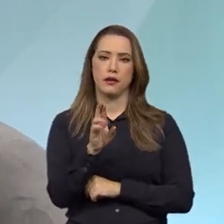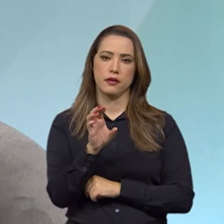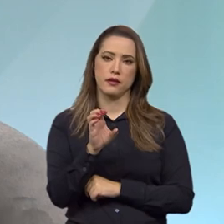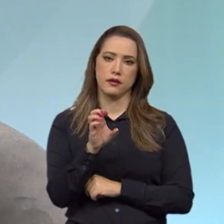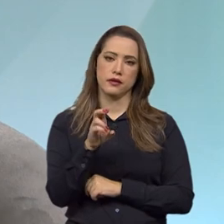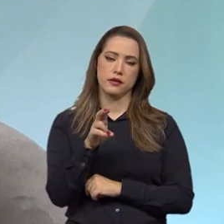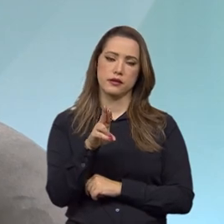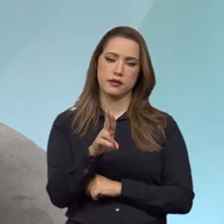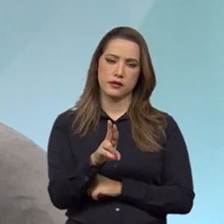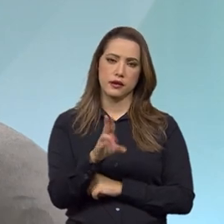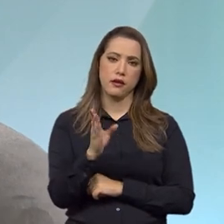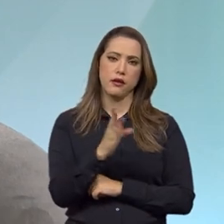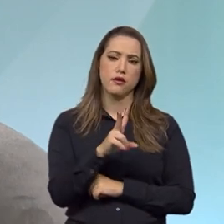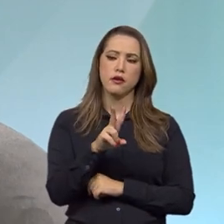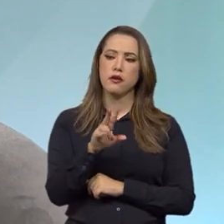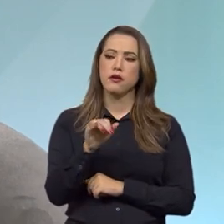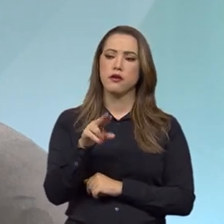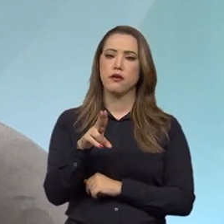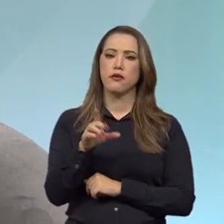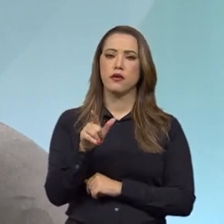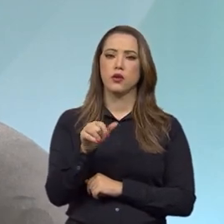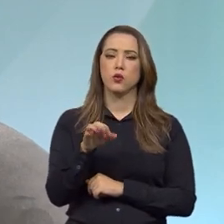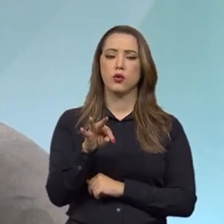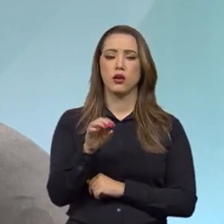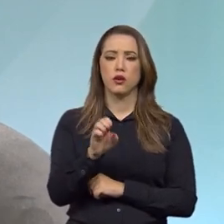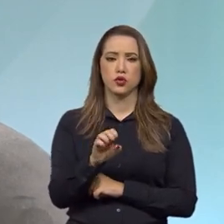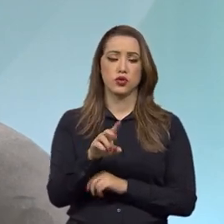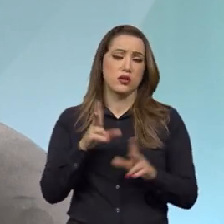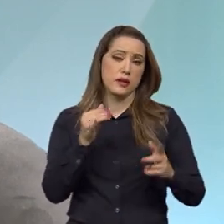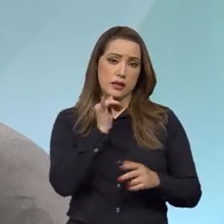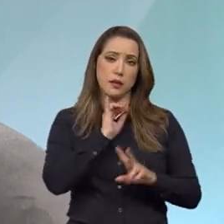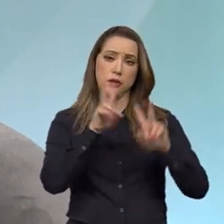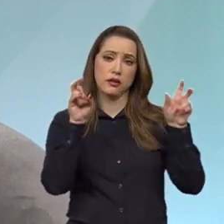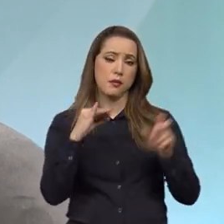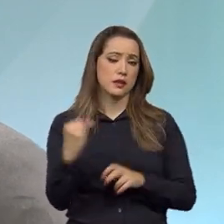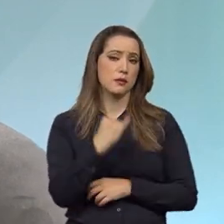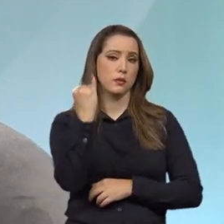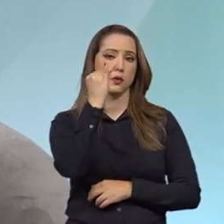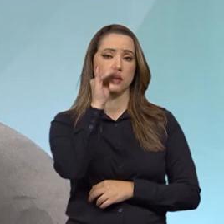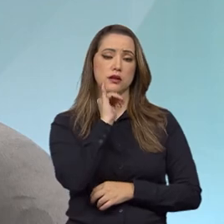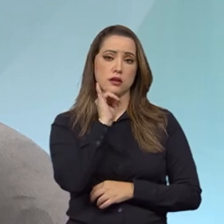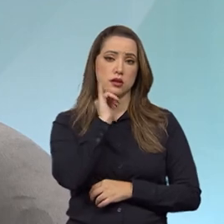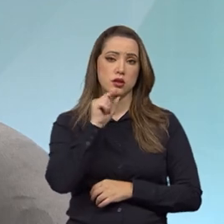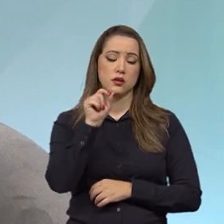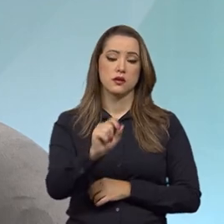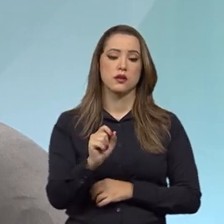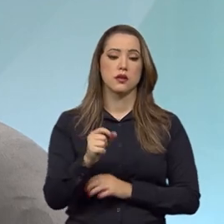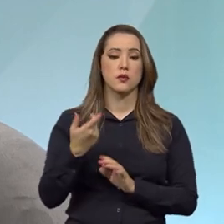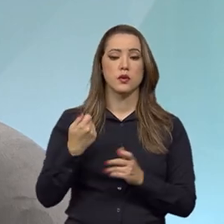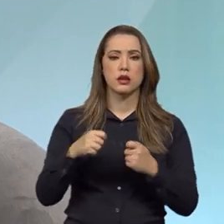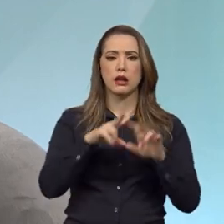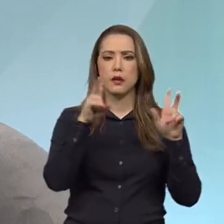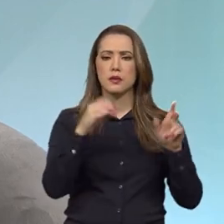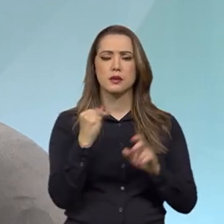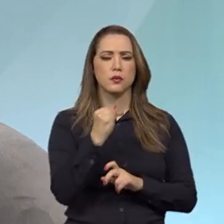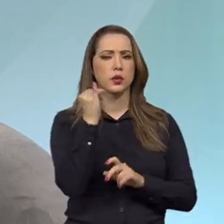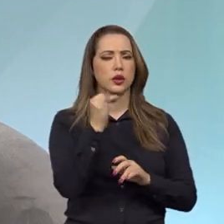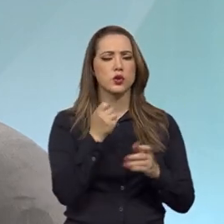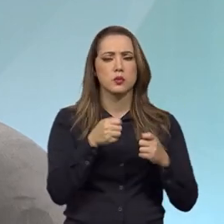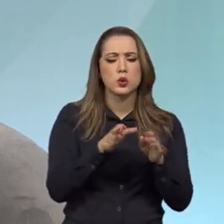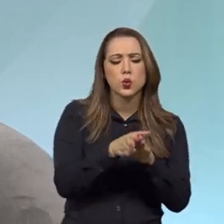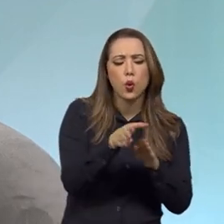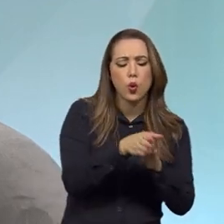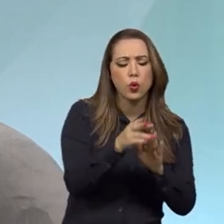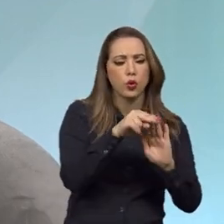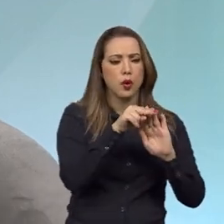administração pública federal. Então, em temas fundamentais, quando temos ali um tema que precisa de uma orientação, precisa de uma